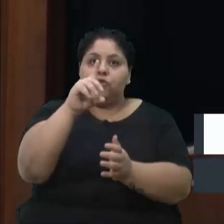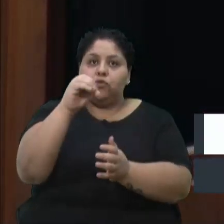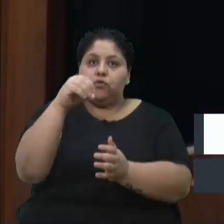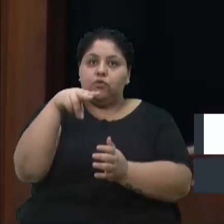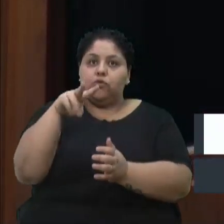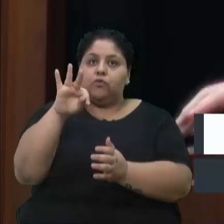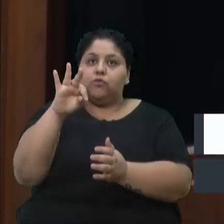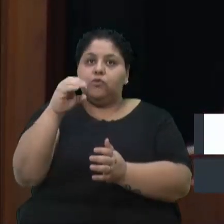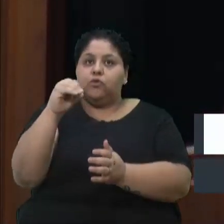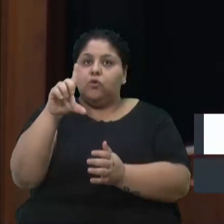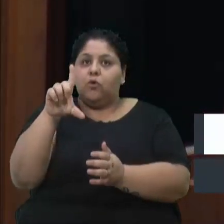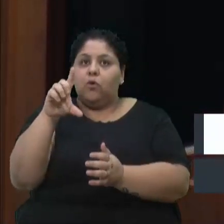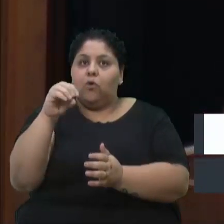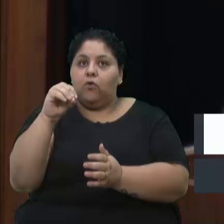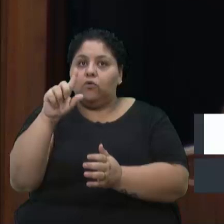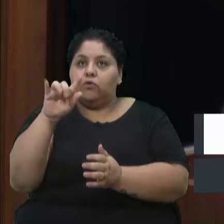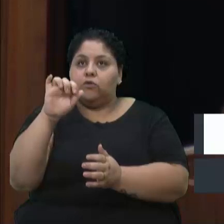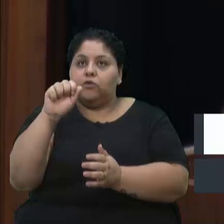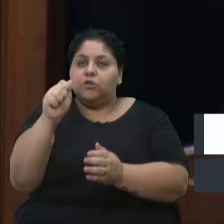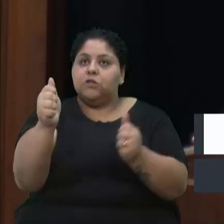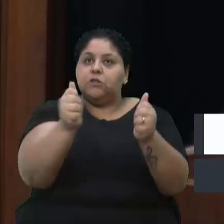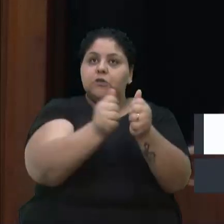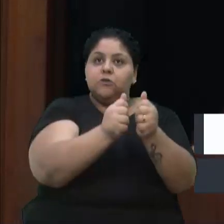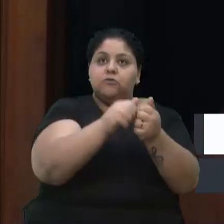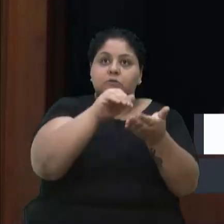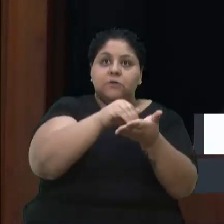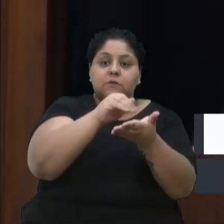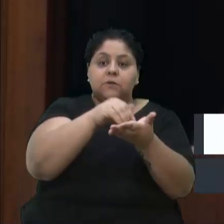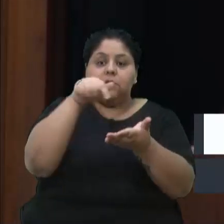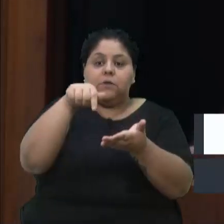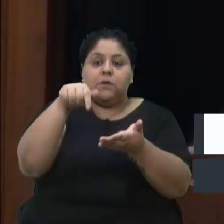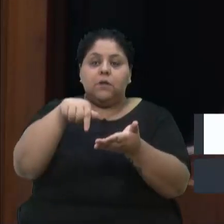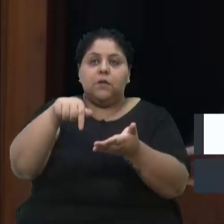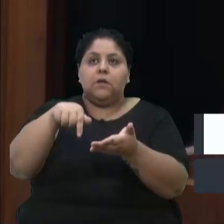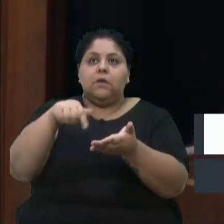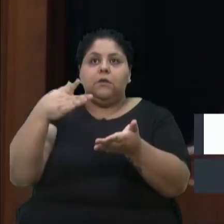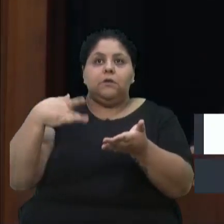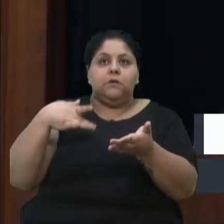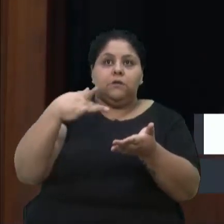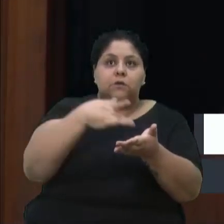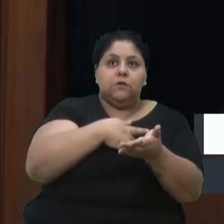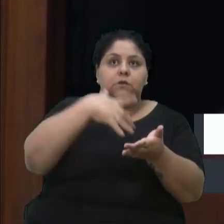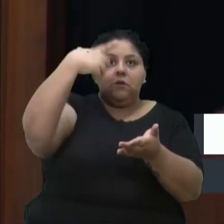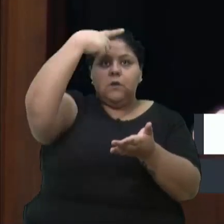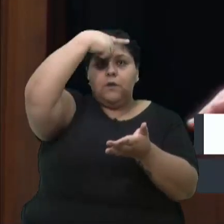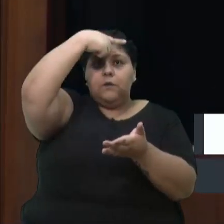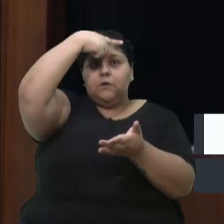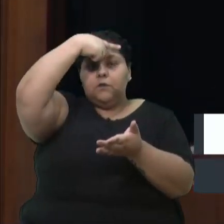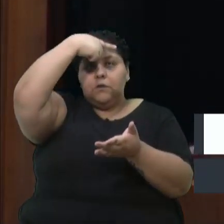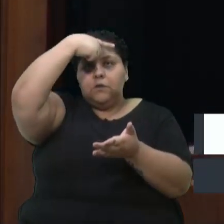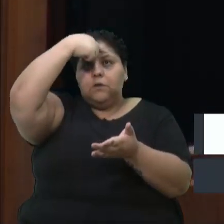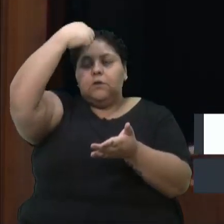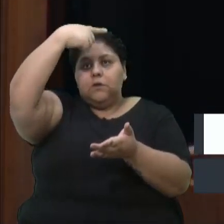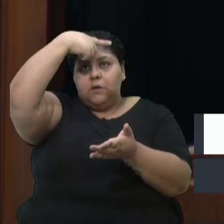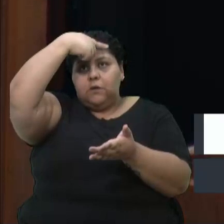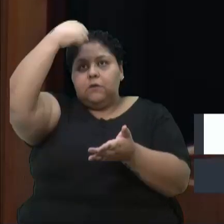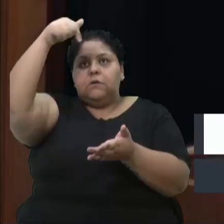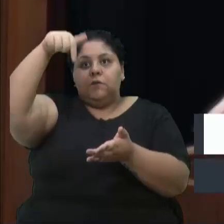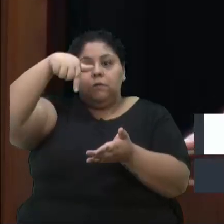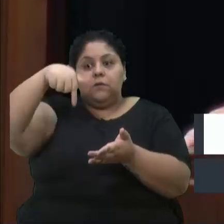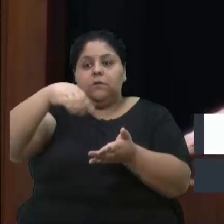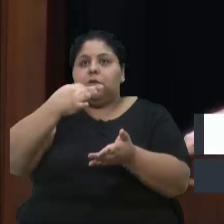Secretaria Municipal de Saúde, aqui em Caxias, a Universidade de Caxias e a